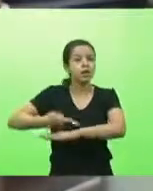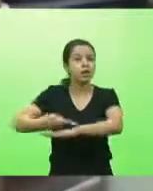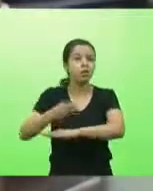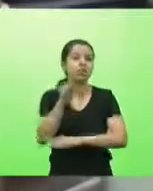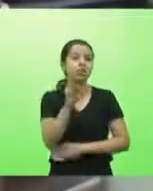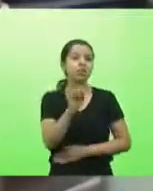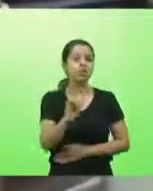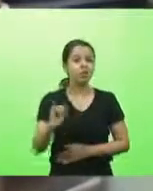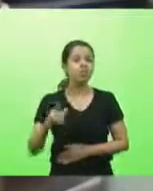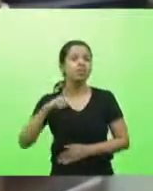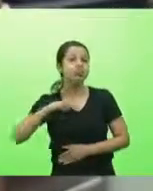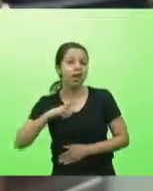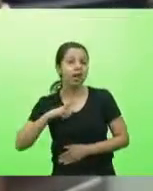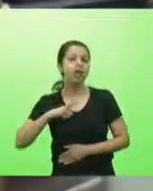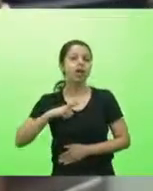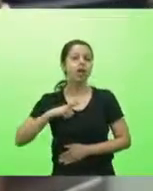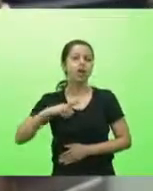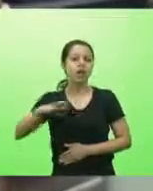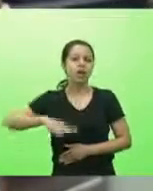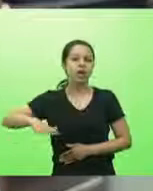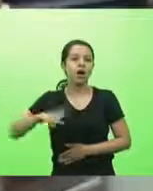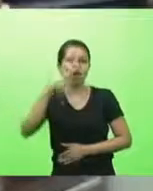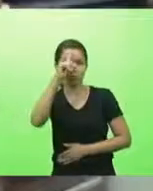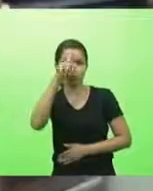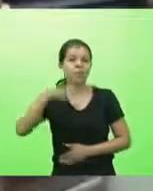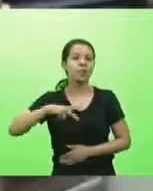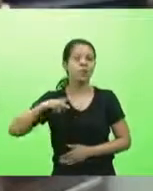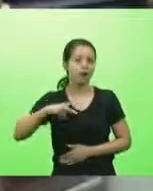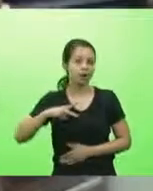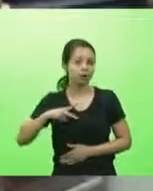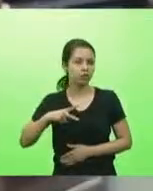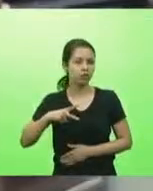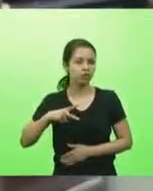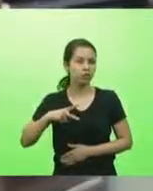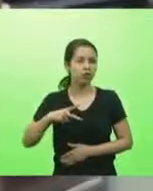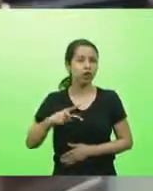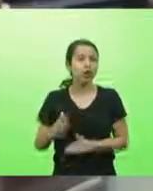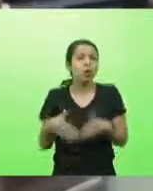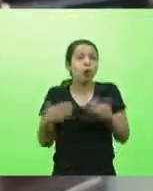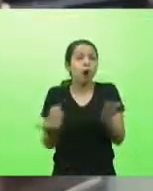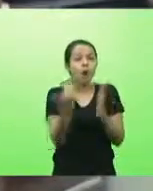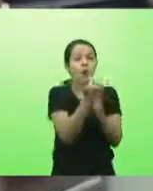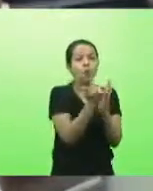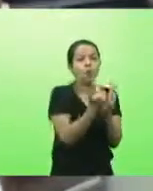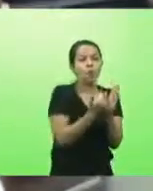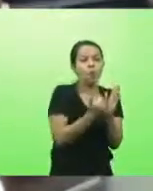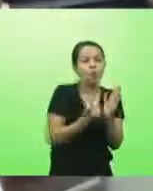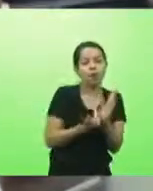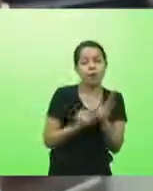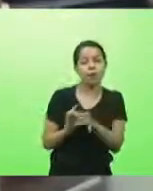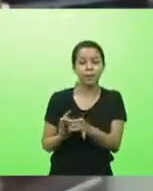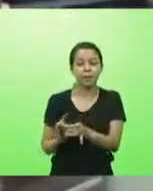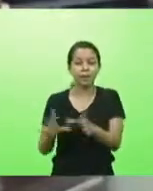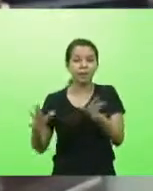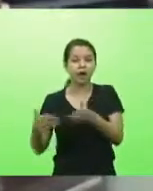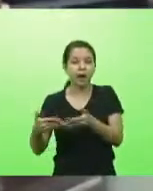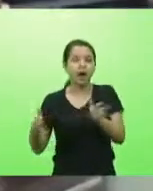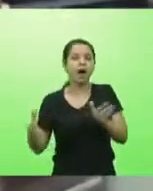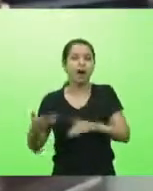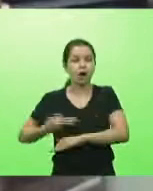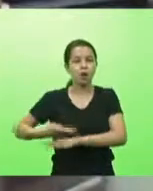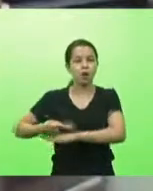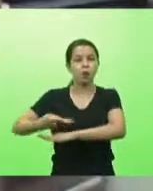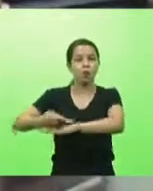disponíveis na rede privada? Qual o cronograma de abertura desses leitos? Quais são as